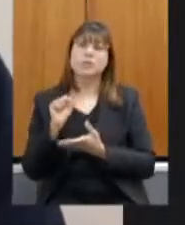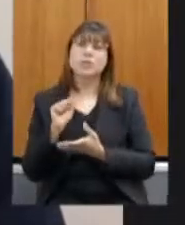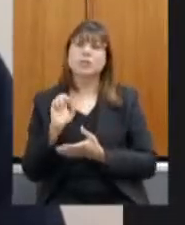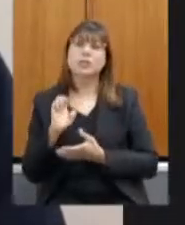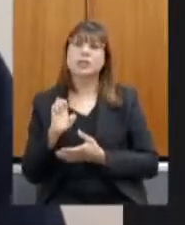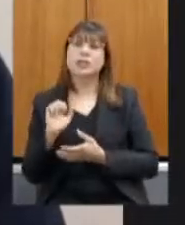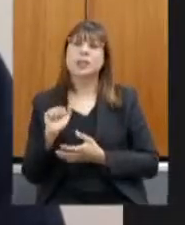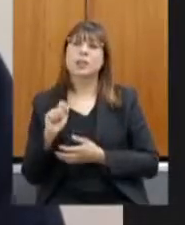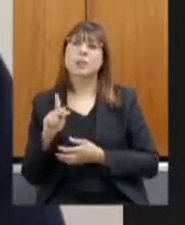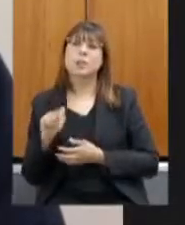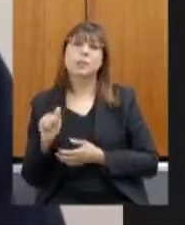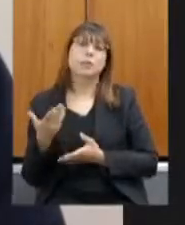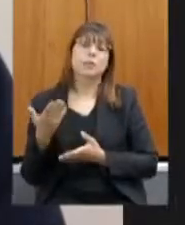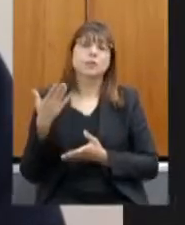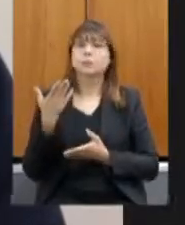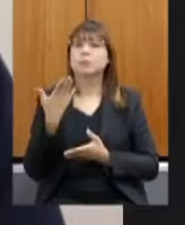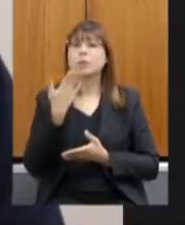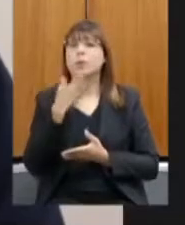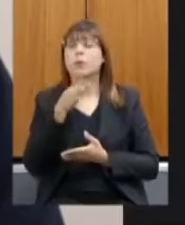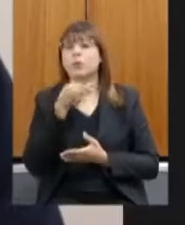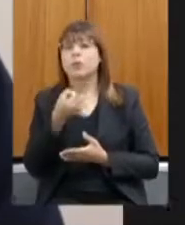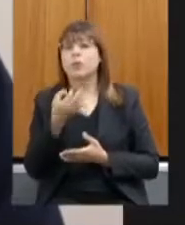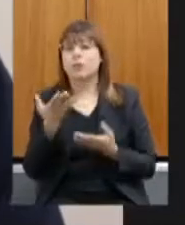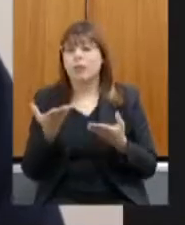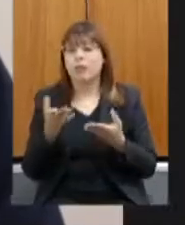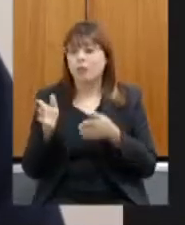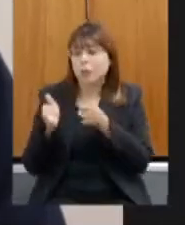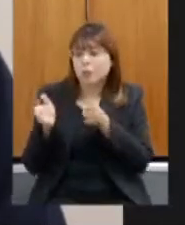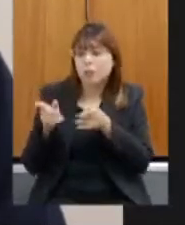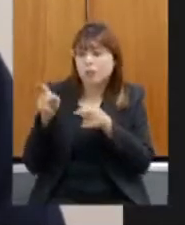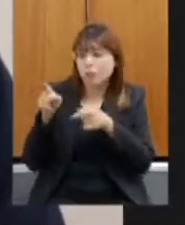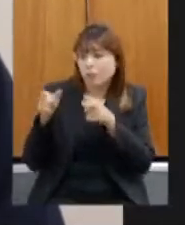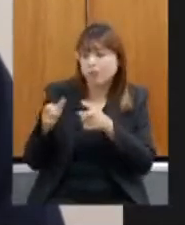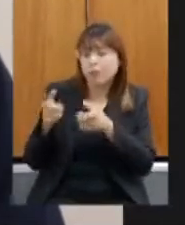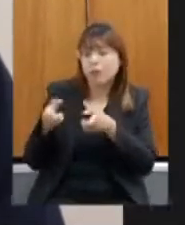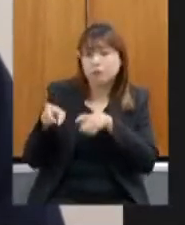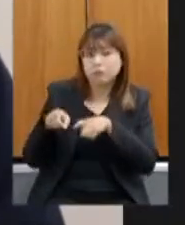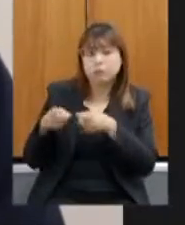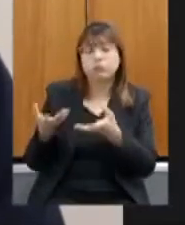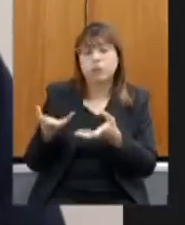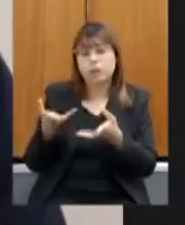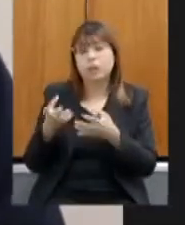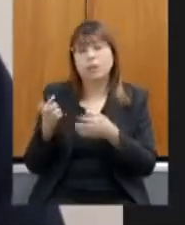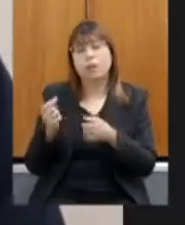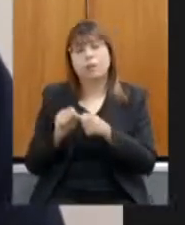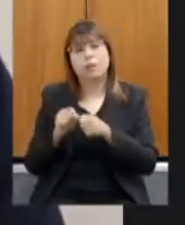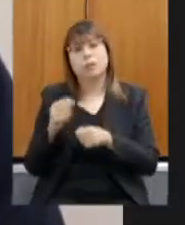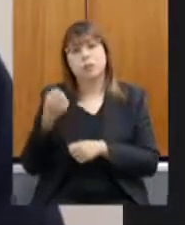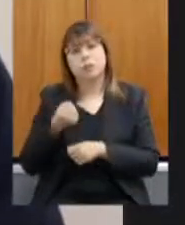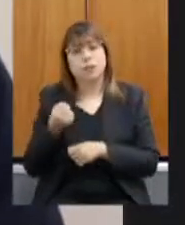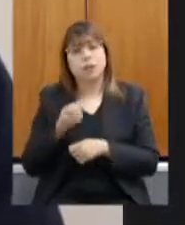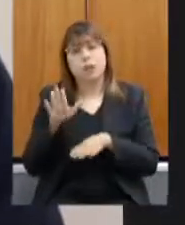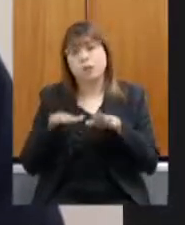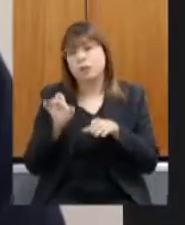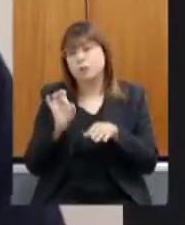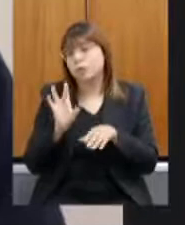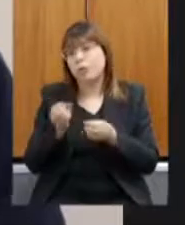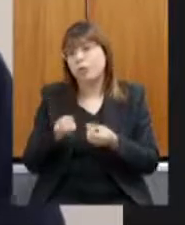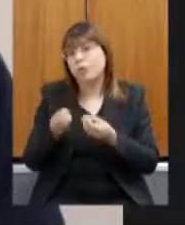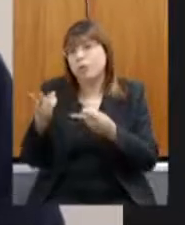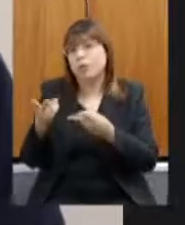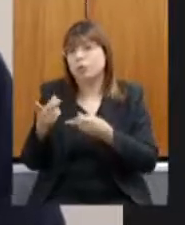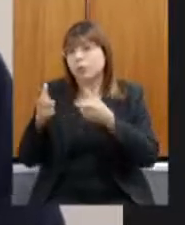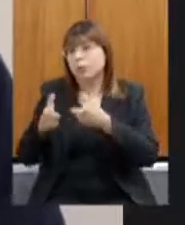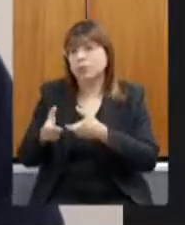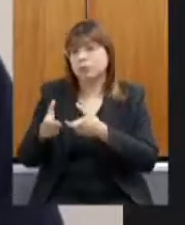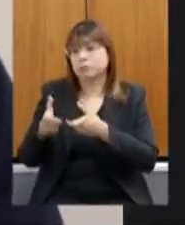pequeno produtor que quer apenas produzir um leite e abastecer ali a mercearia do seu bairro não tem nem intenção